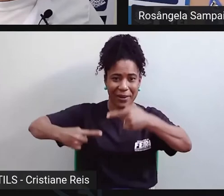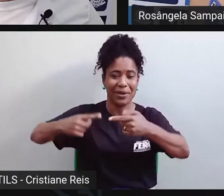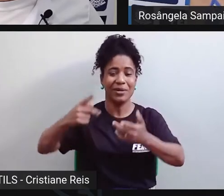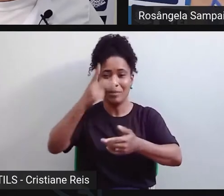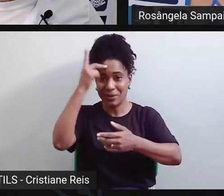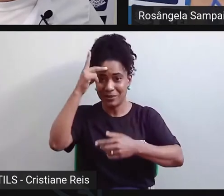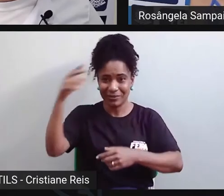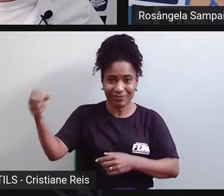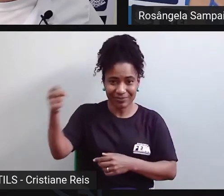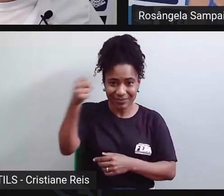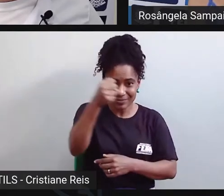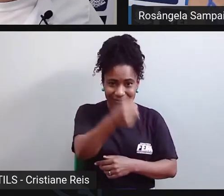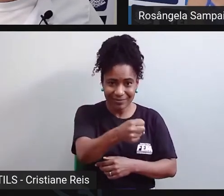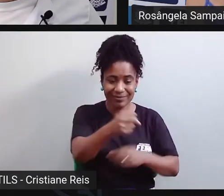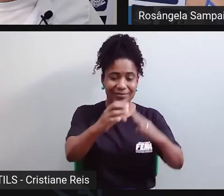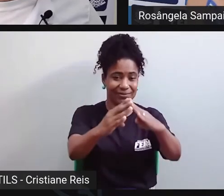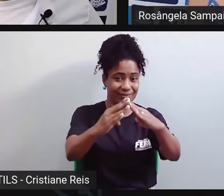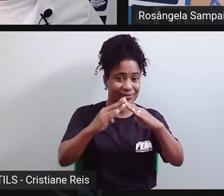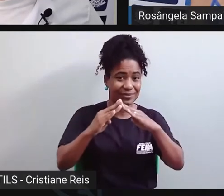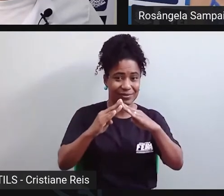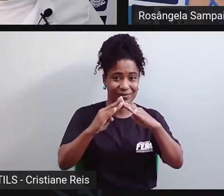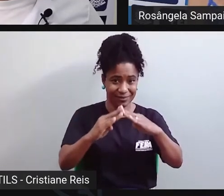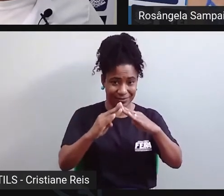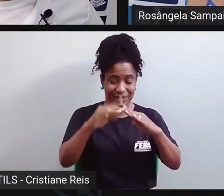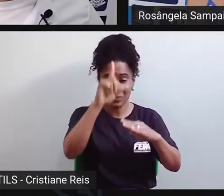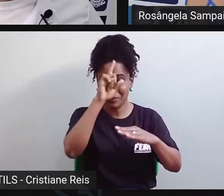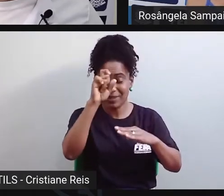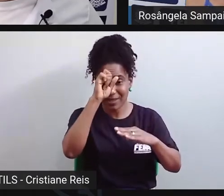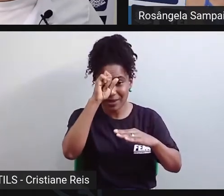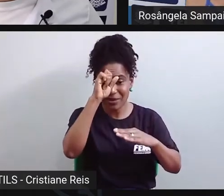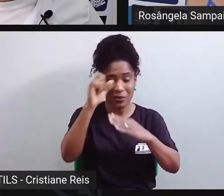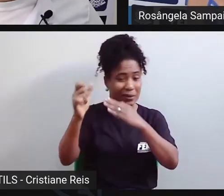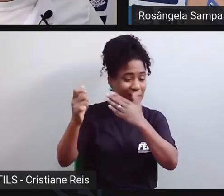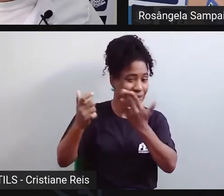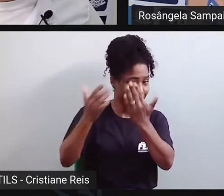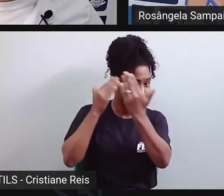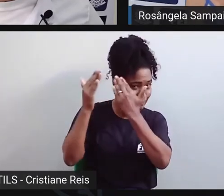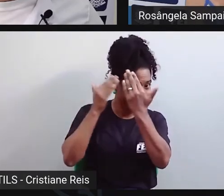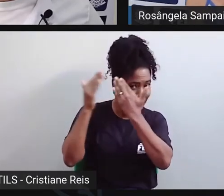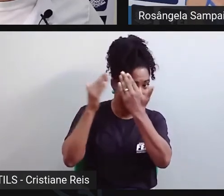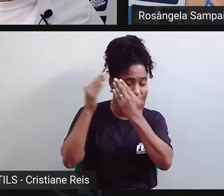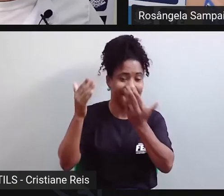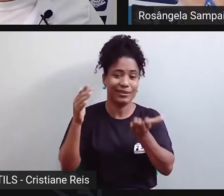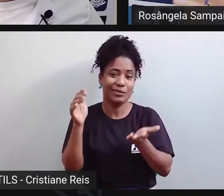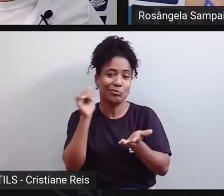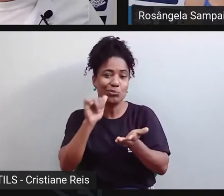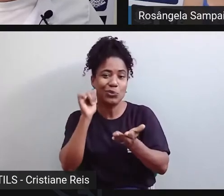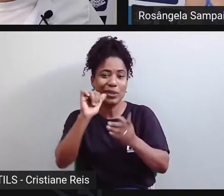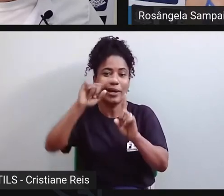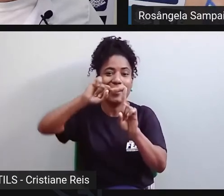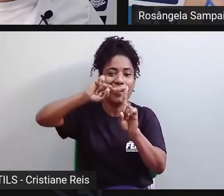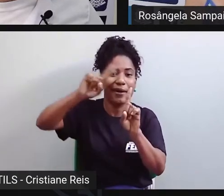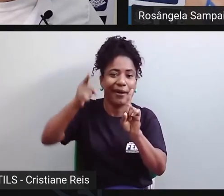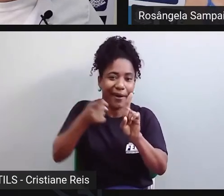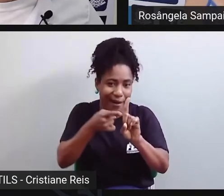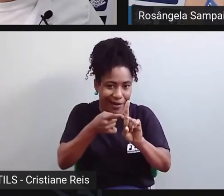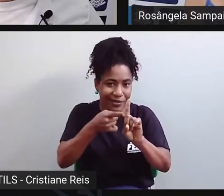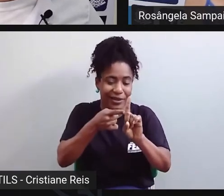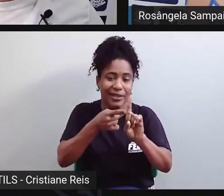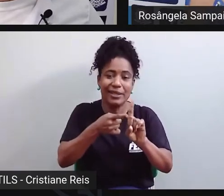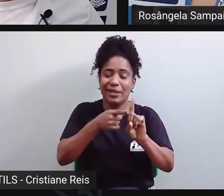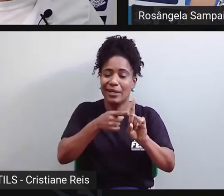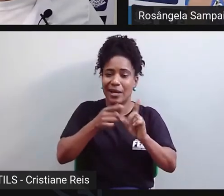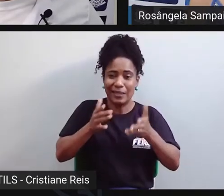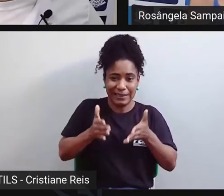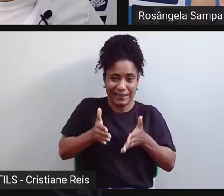70, dentro dos hospitais psiquiátricos. Mulheres que engravidavam e que os pais não queriam que essa